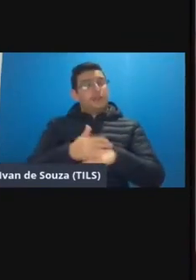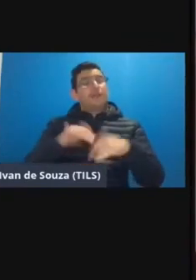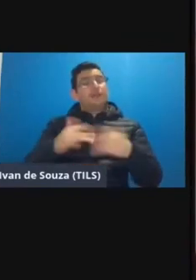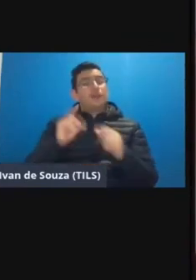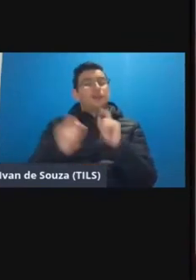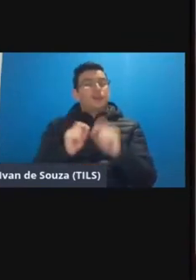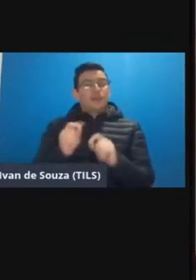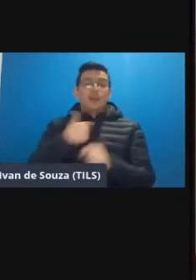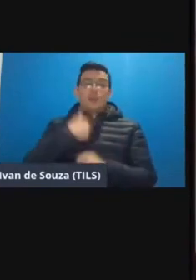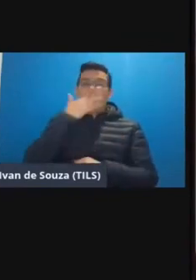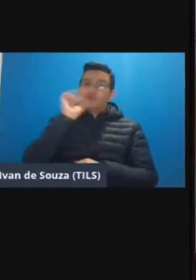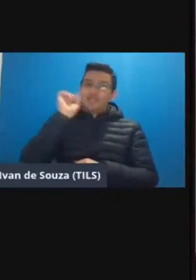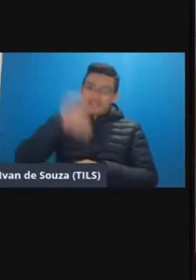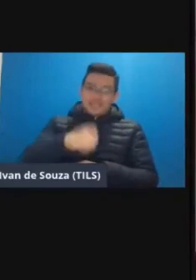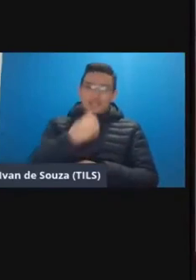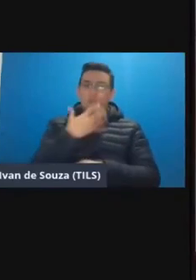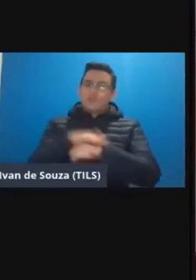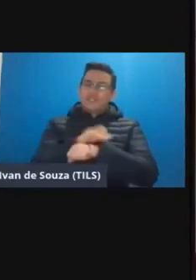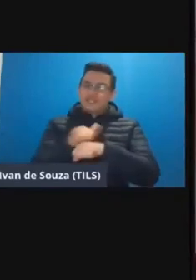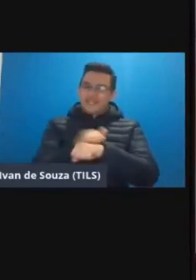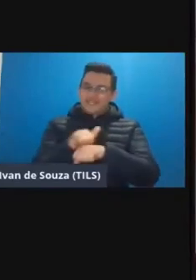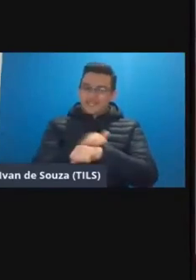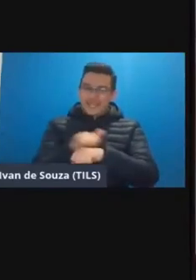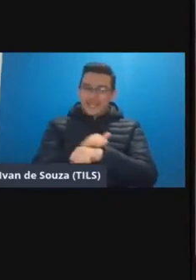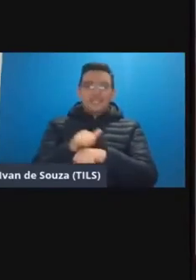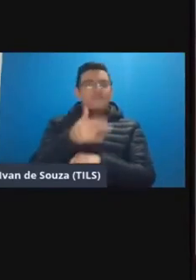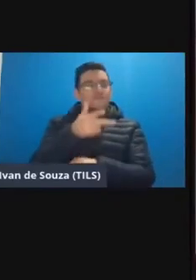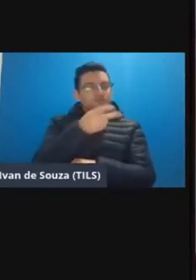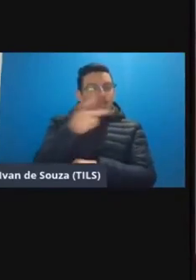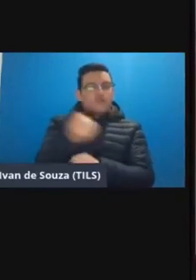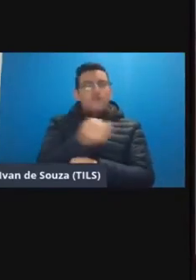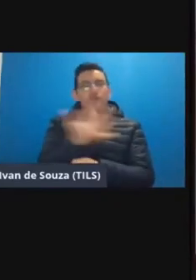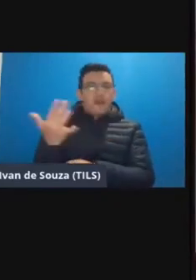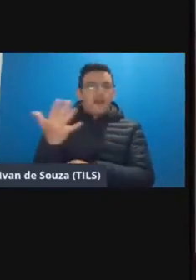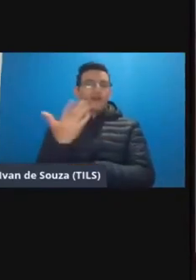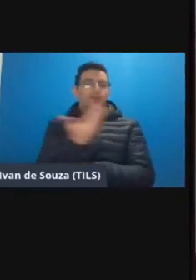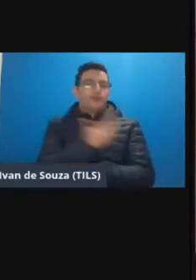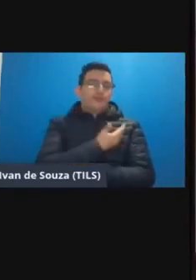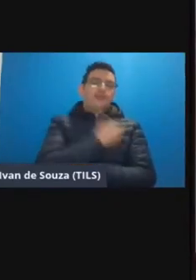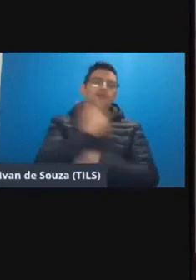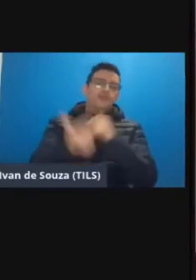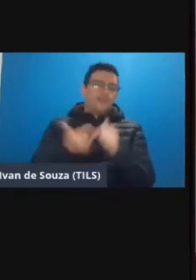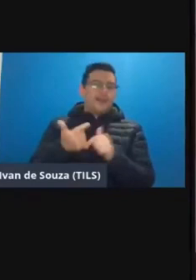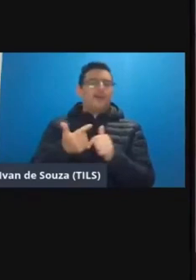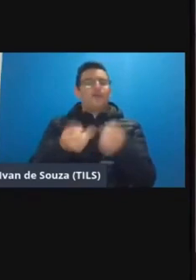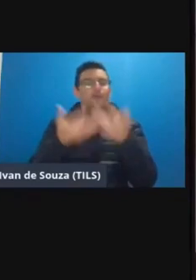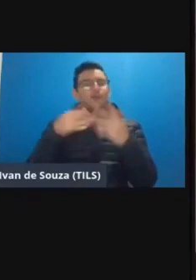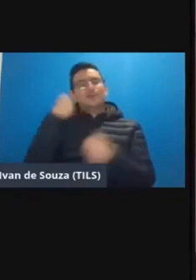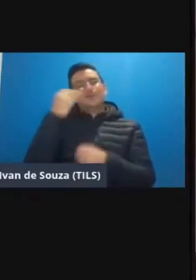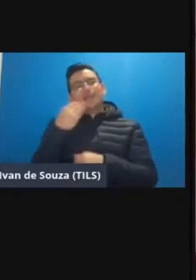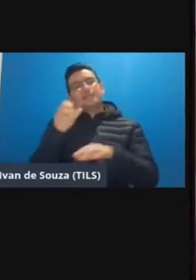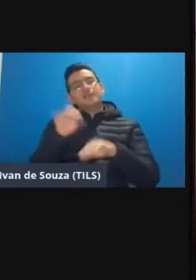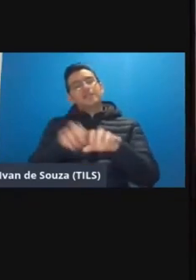acho sim que é uma boa estratégia escuto muitos docentes muitos colegas aqui dizendo que dessa experiência do